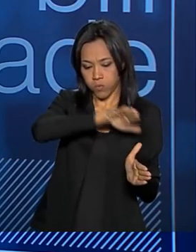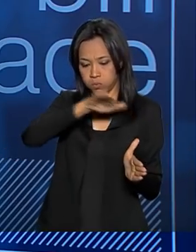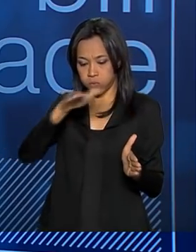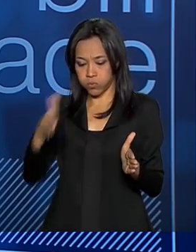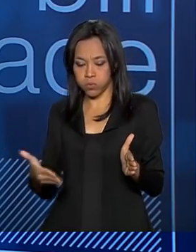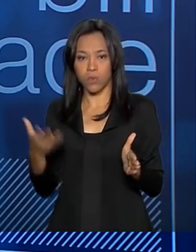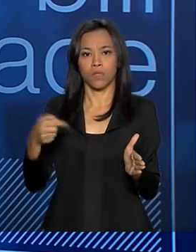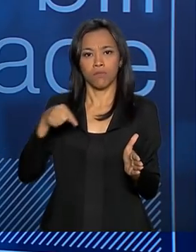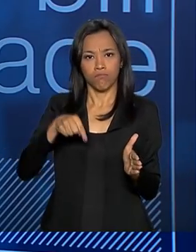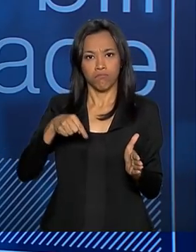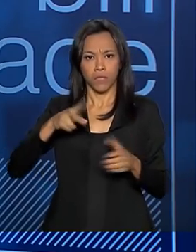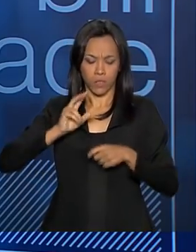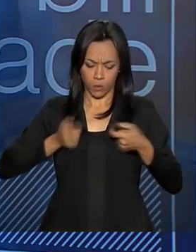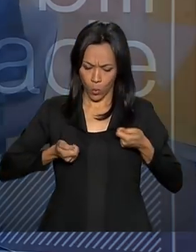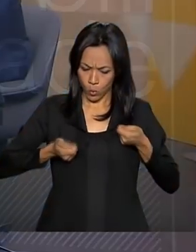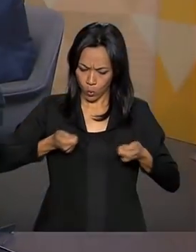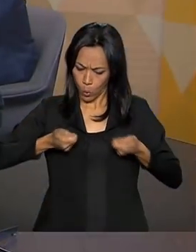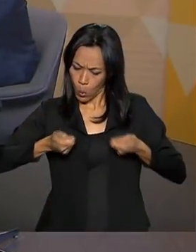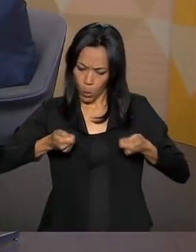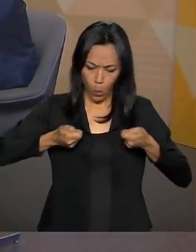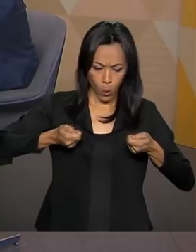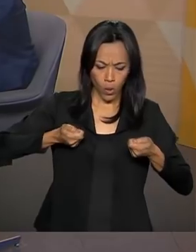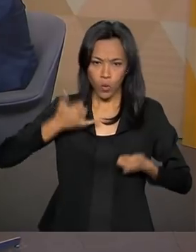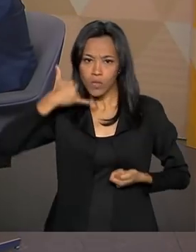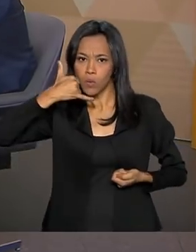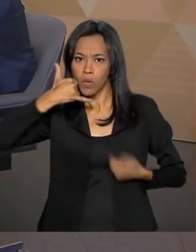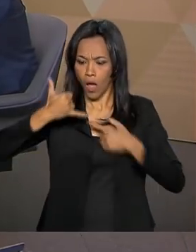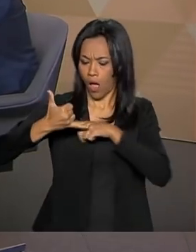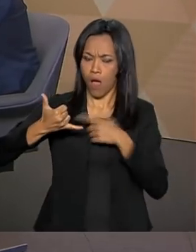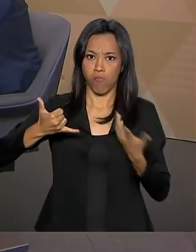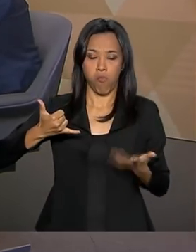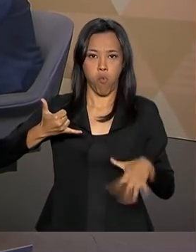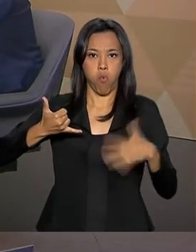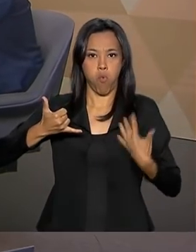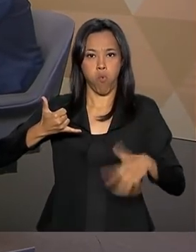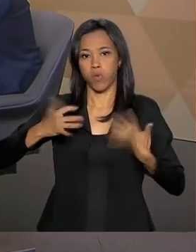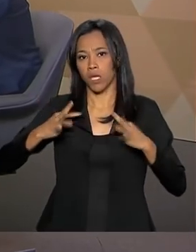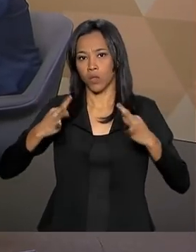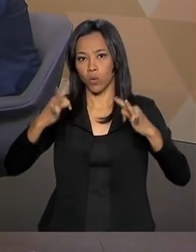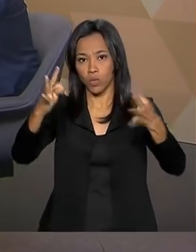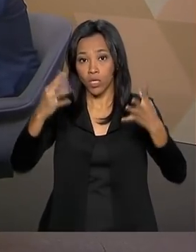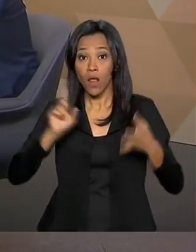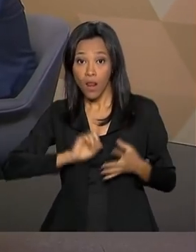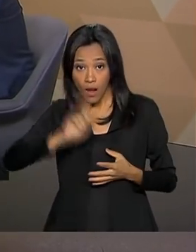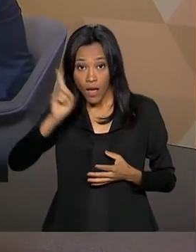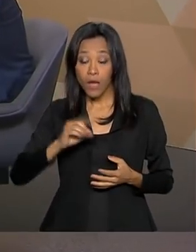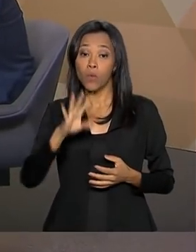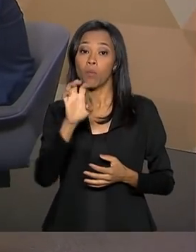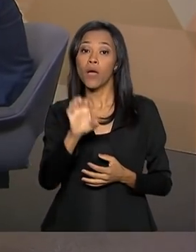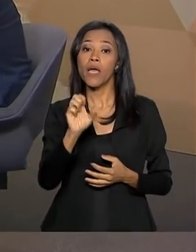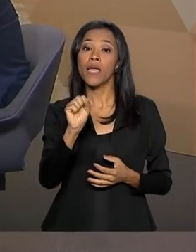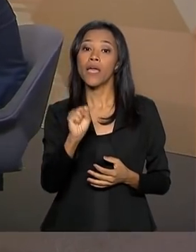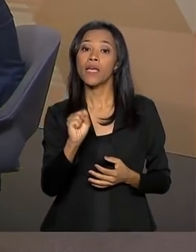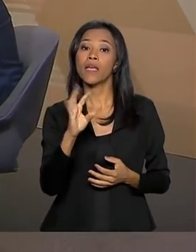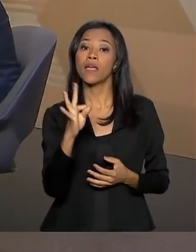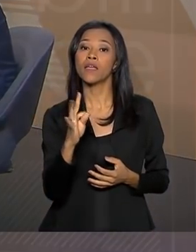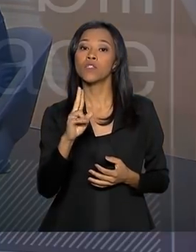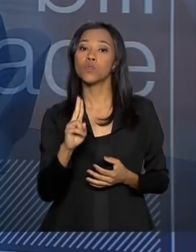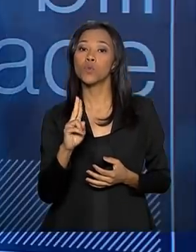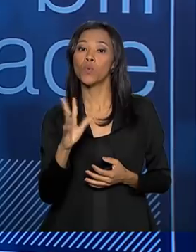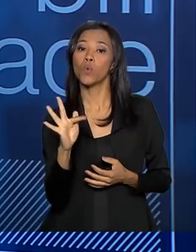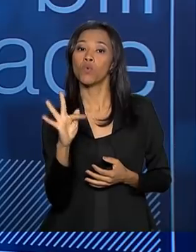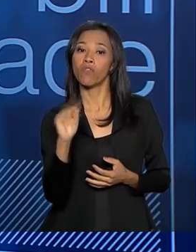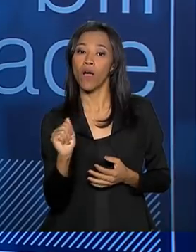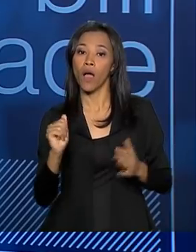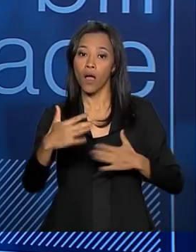a longa distância por celulares. Então, veja, numa estufa chinesa, eu tive a oportunidade de verificar que você ajusta a